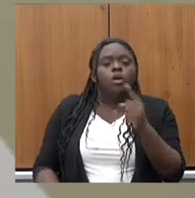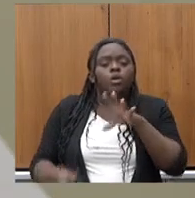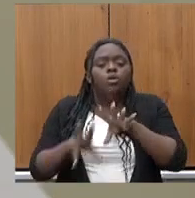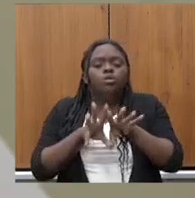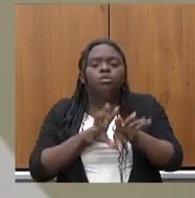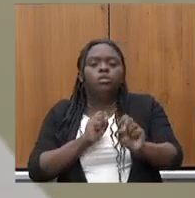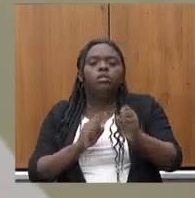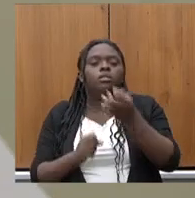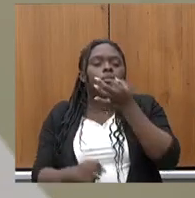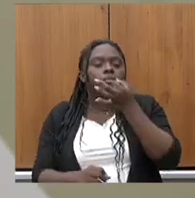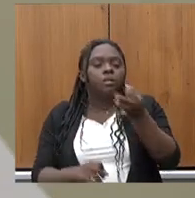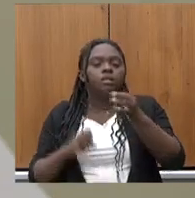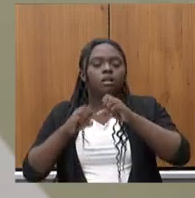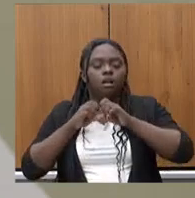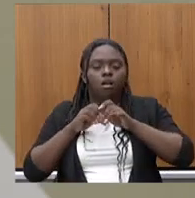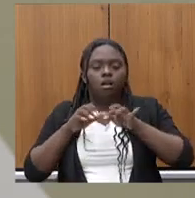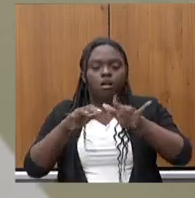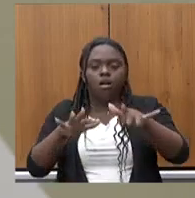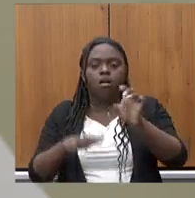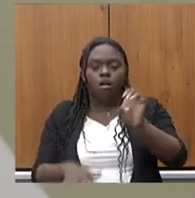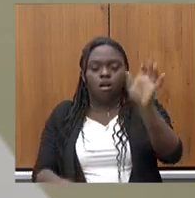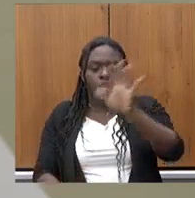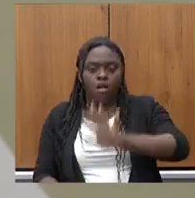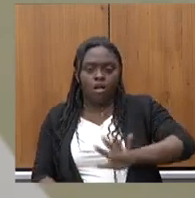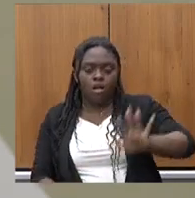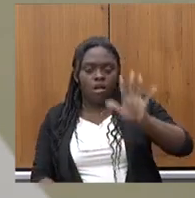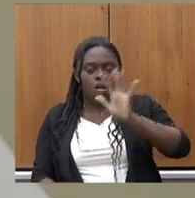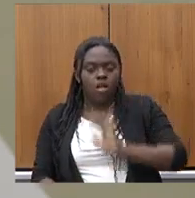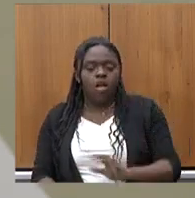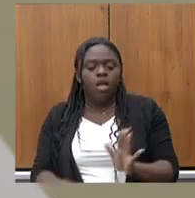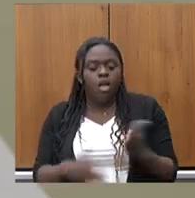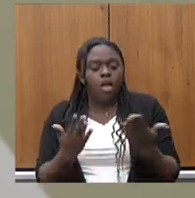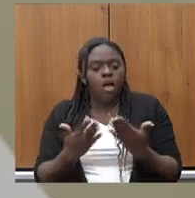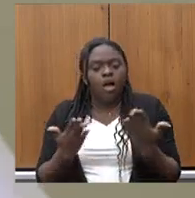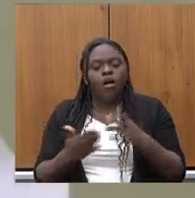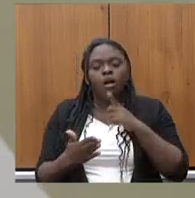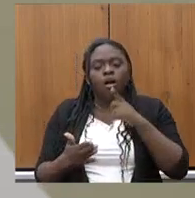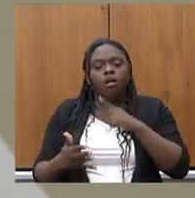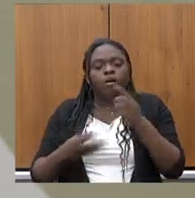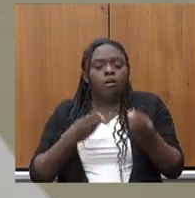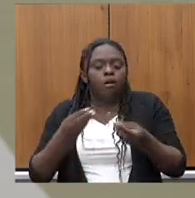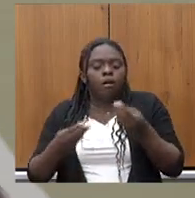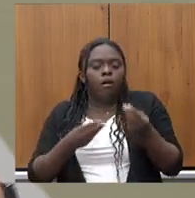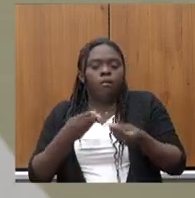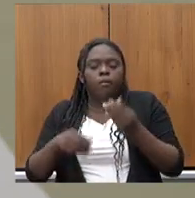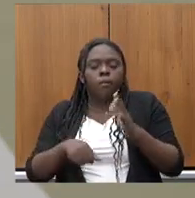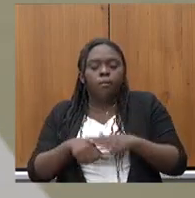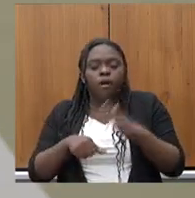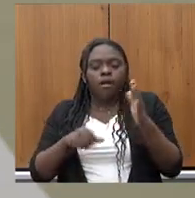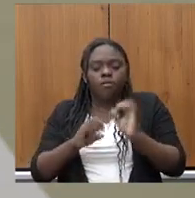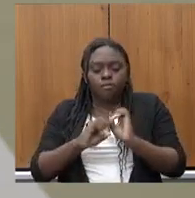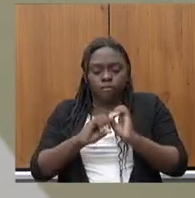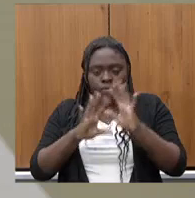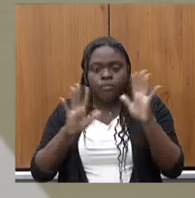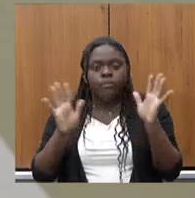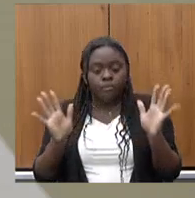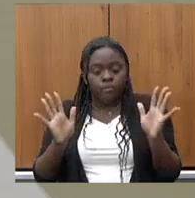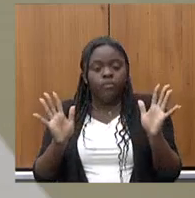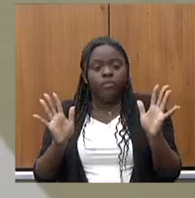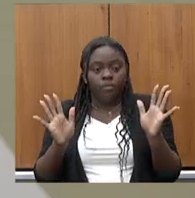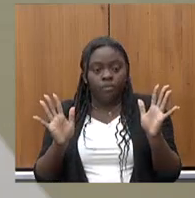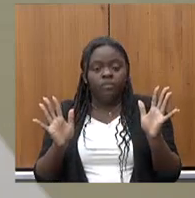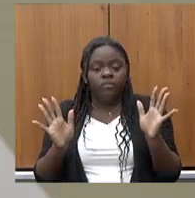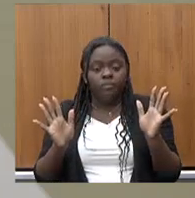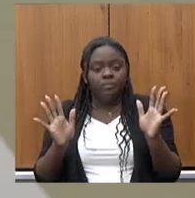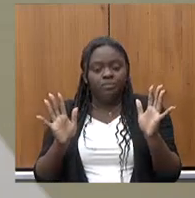espalhados por todo o Estado, e que passam a ter condições mais perenes de escoar